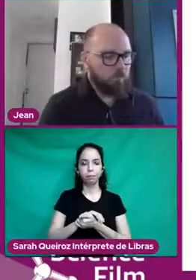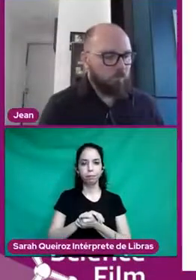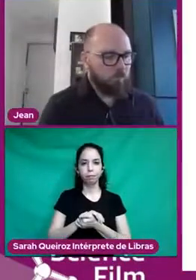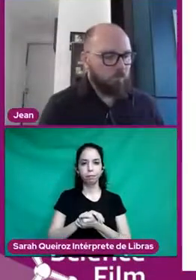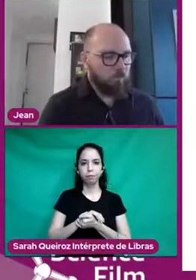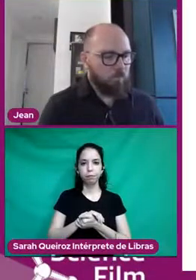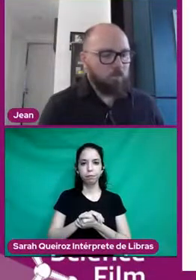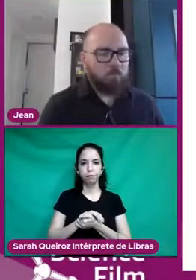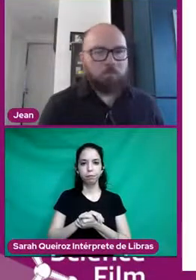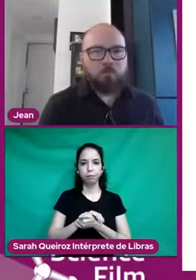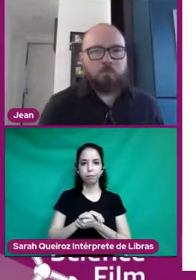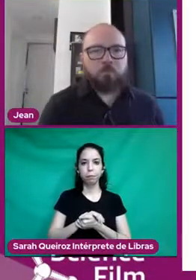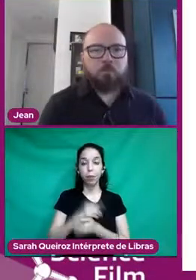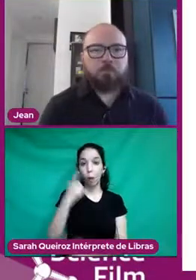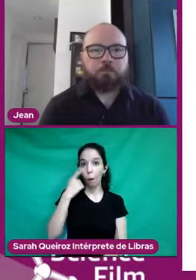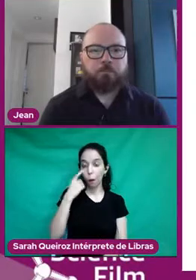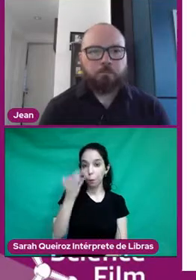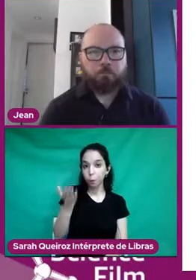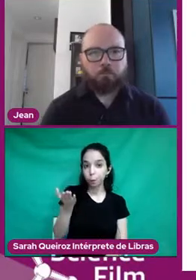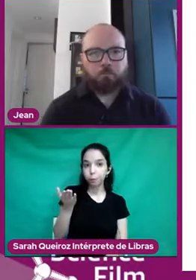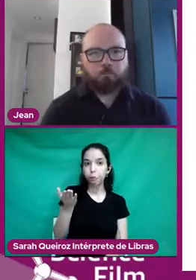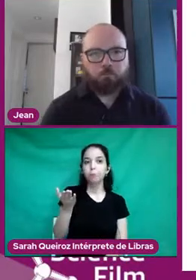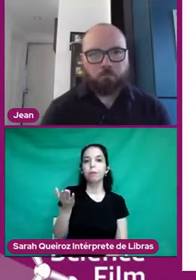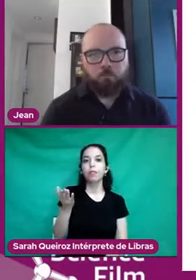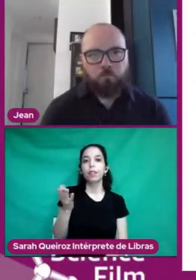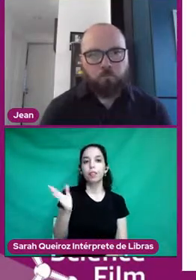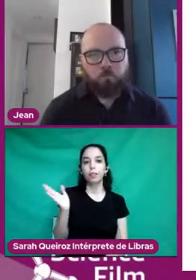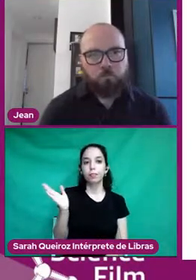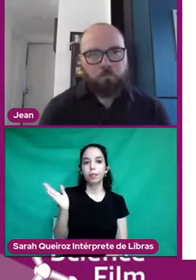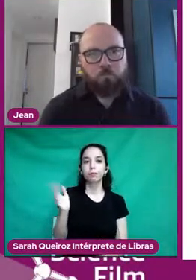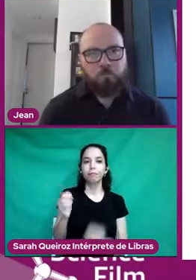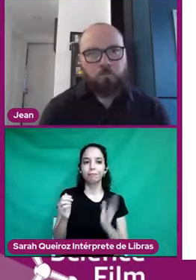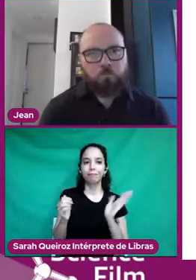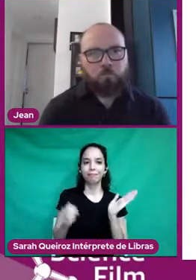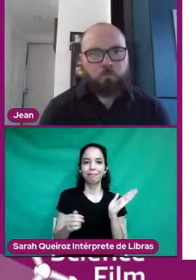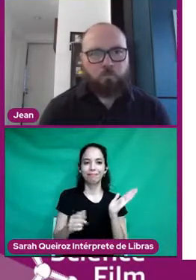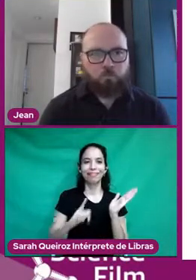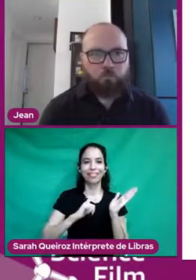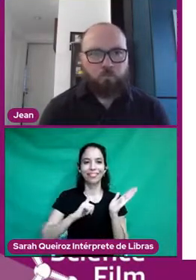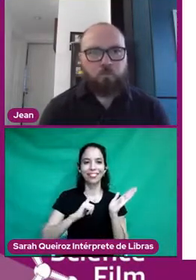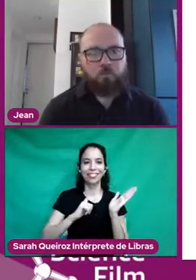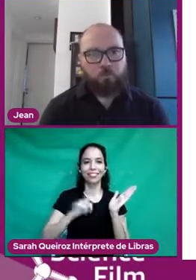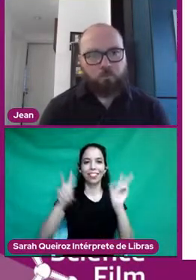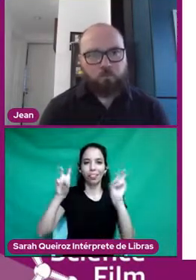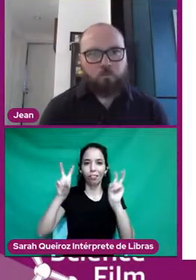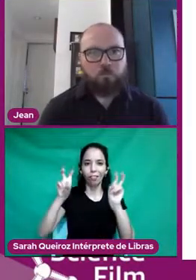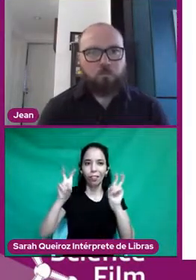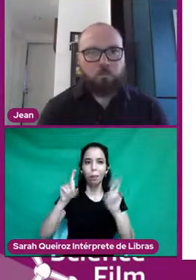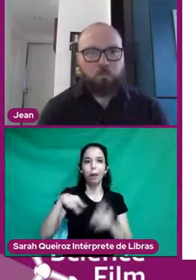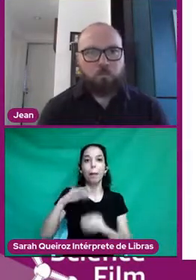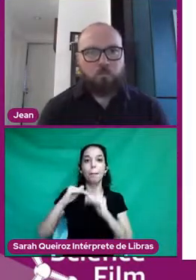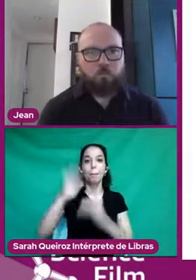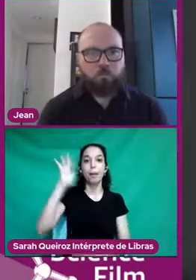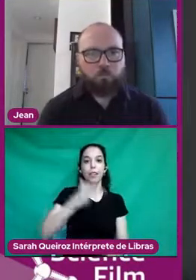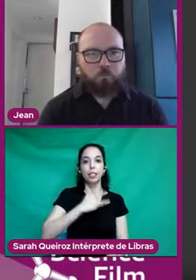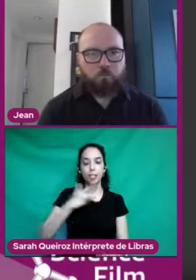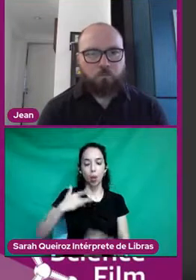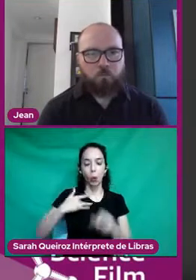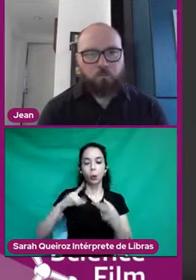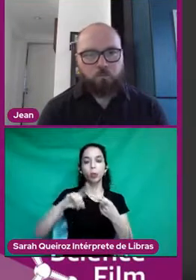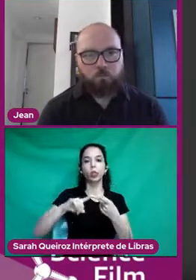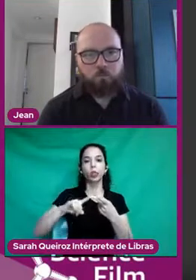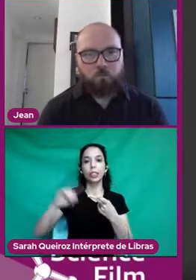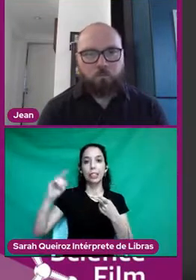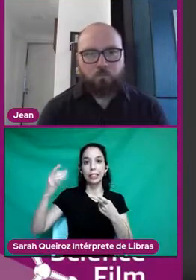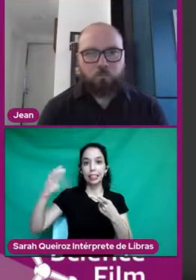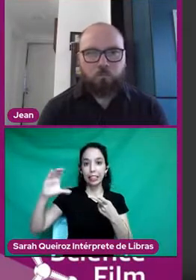Então, aqui a gente tem o tema do nosso festival nesse ano, que é Mais Saúde, Consciência e Conhecimento. Vai estar